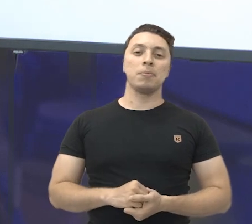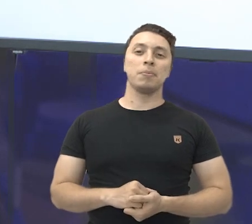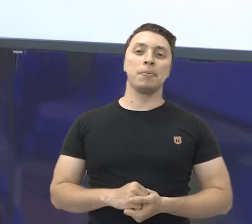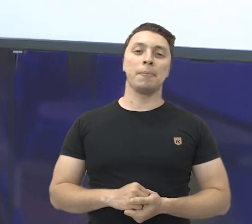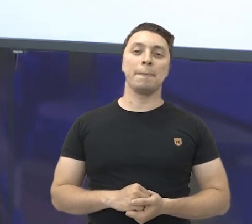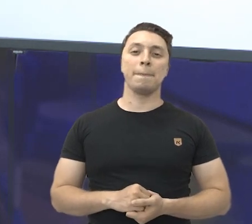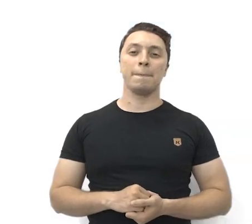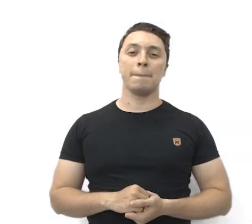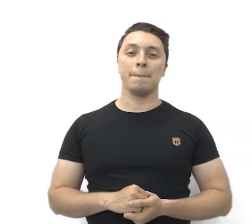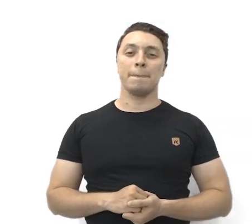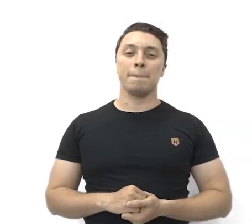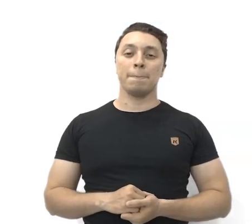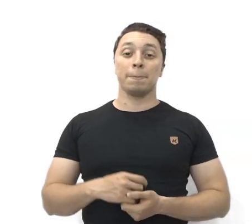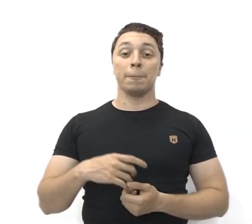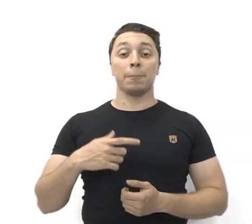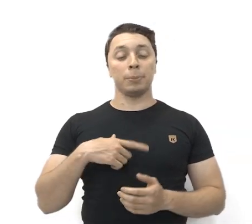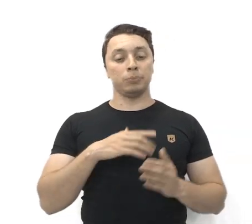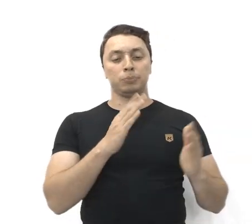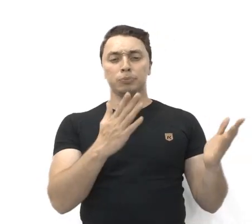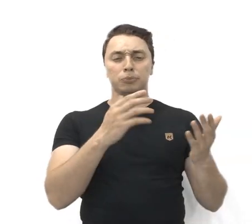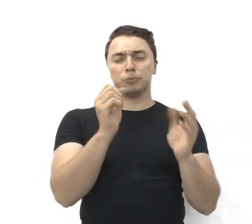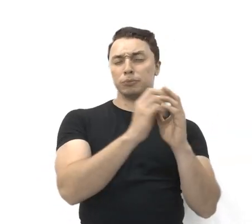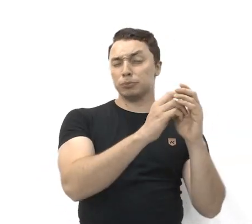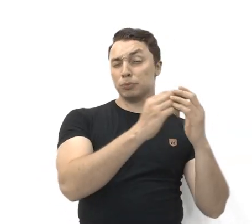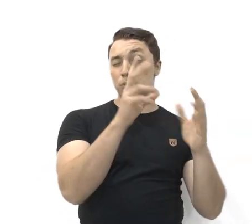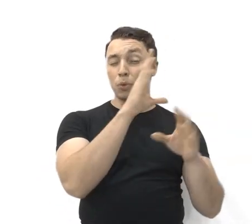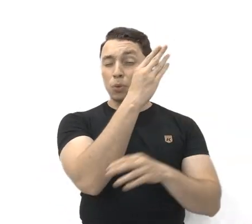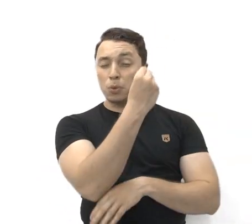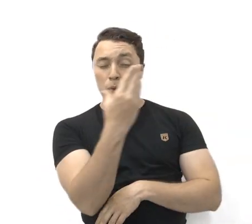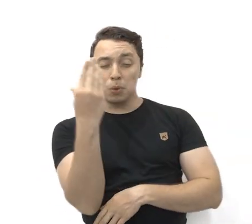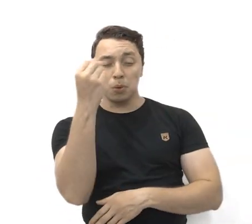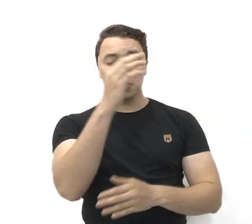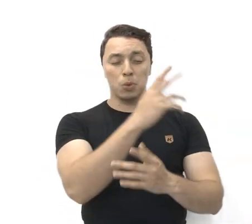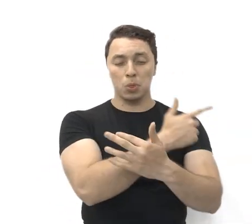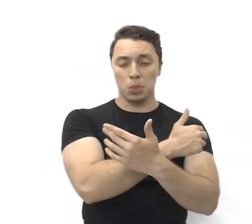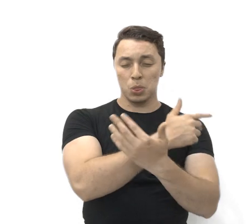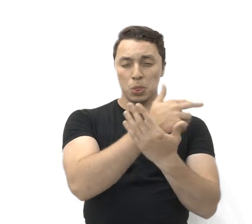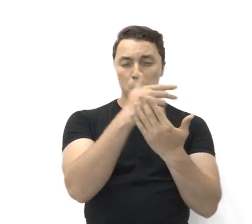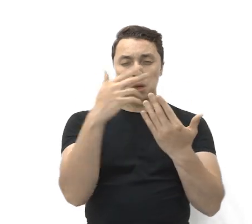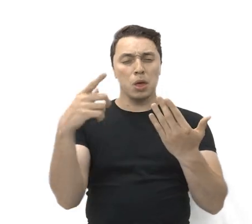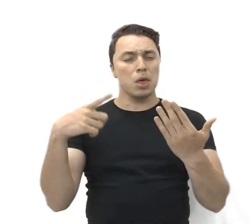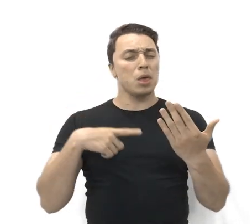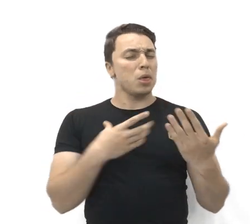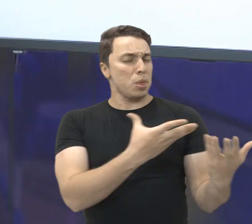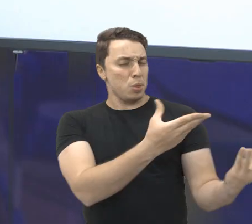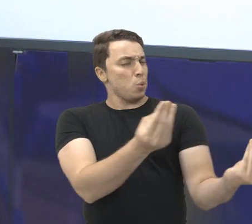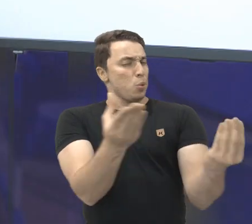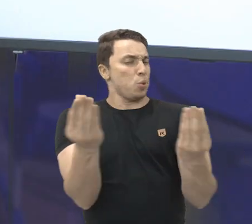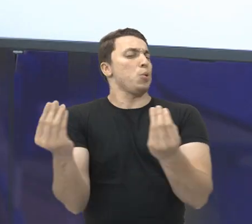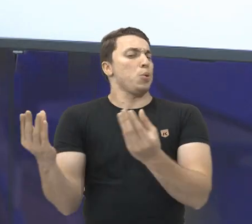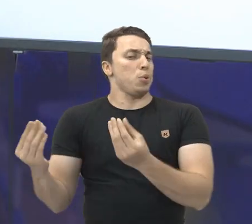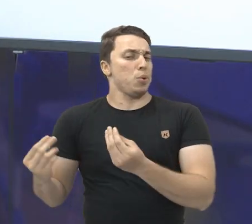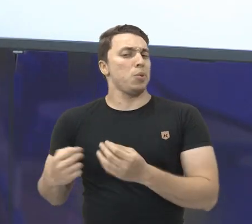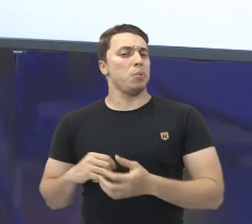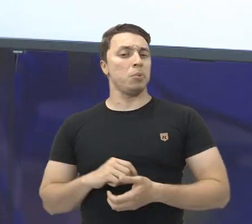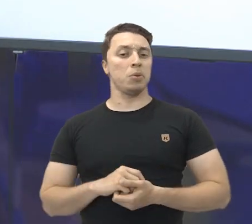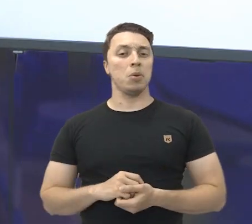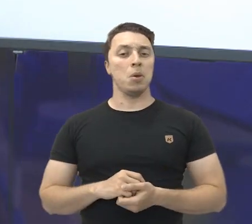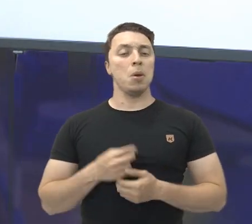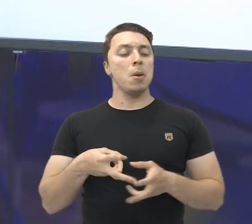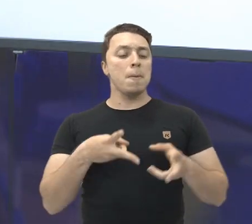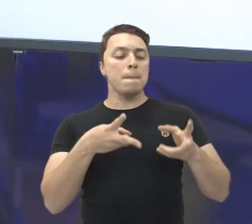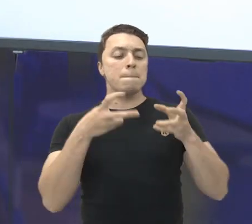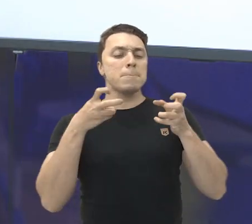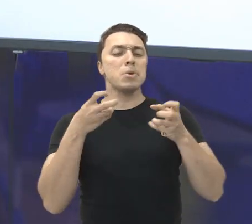As figuras geométricas não planas possuem várias representações. Podemos identificá